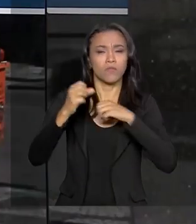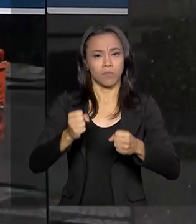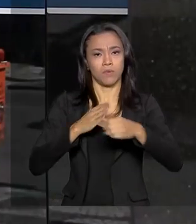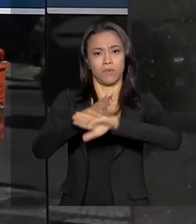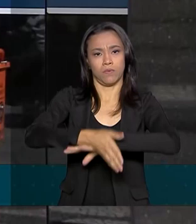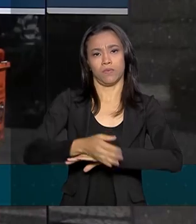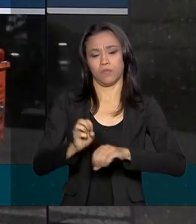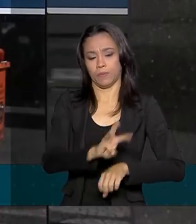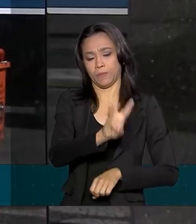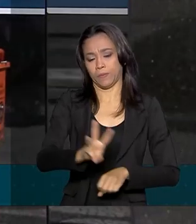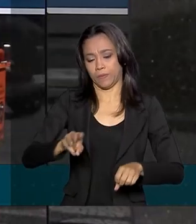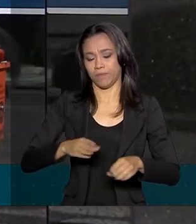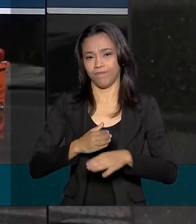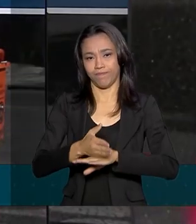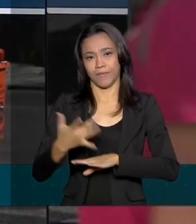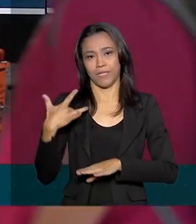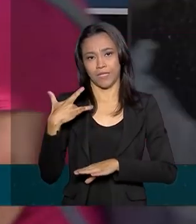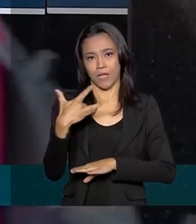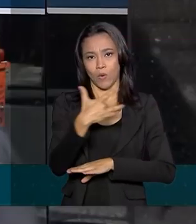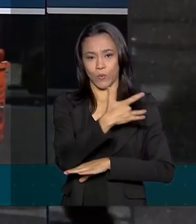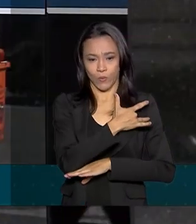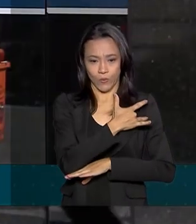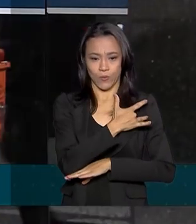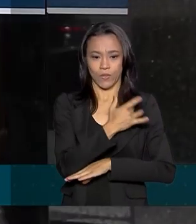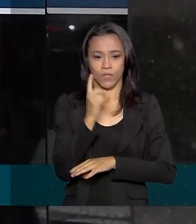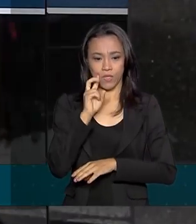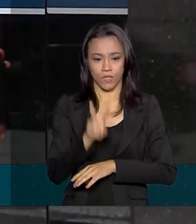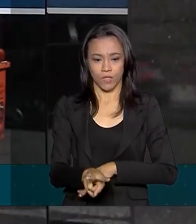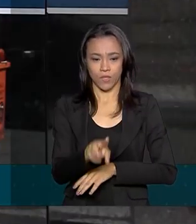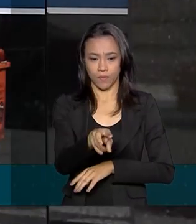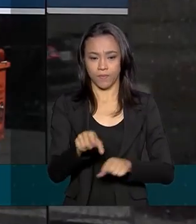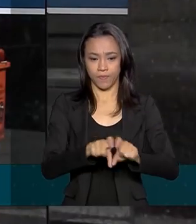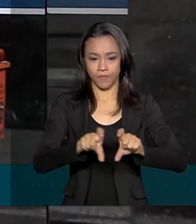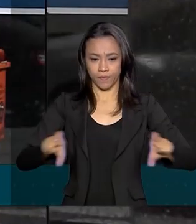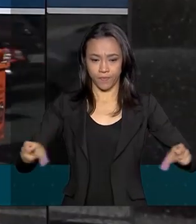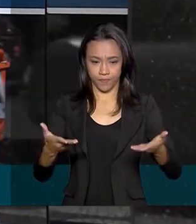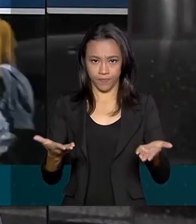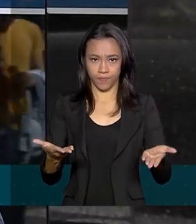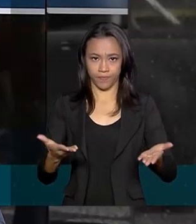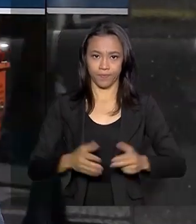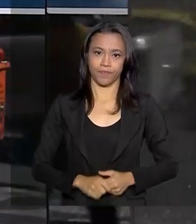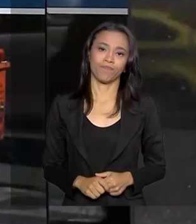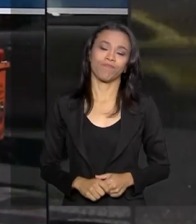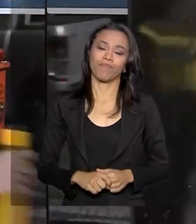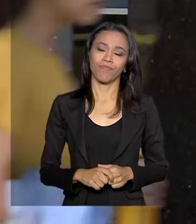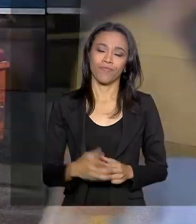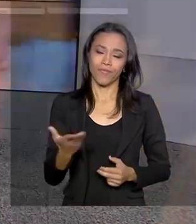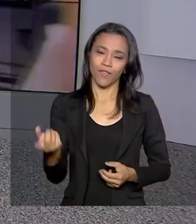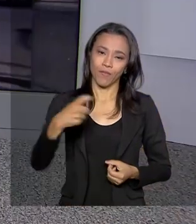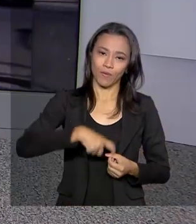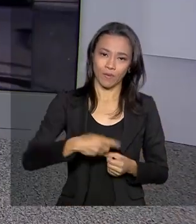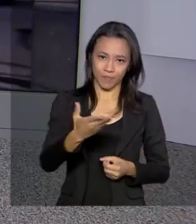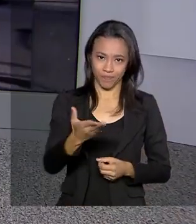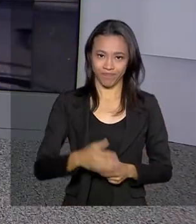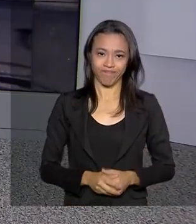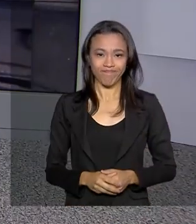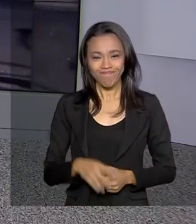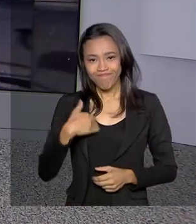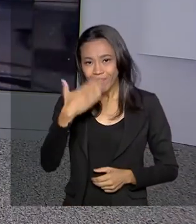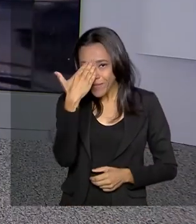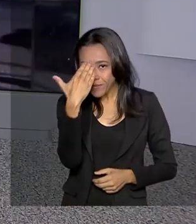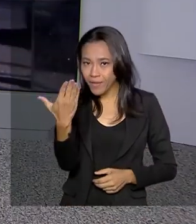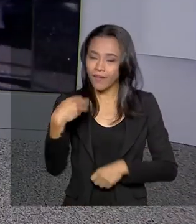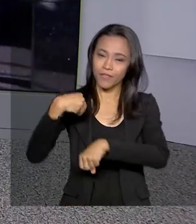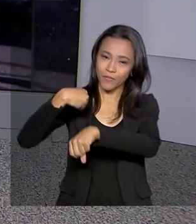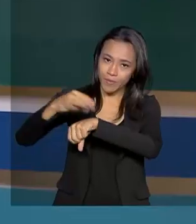Ministério da Saúde, que é o endereço saúde.gov.br. Voltamos contigo, Renata. Obrigada, Alessandra,